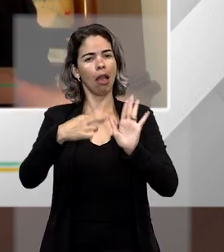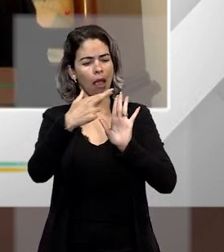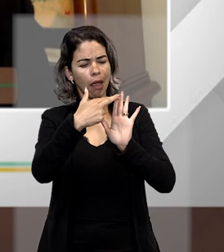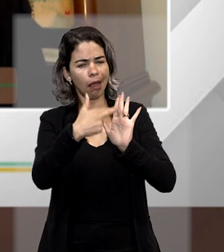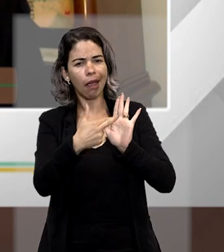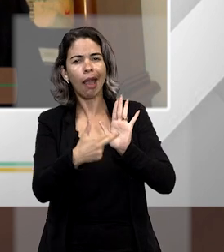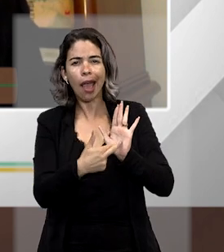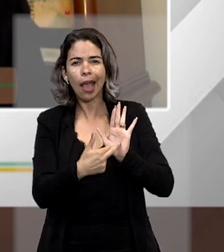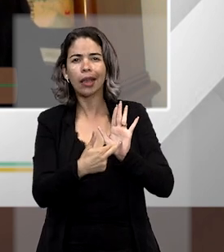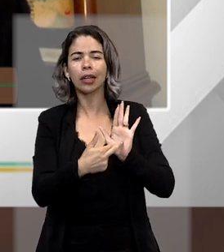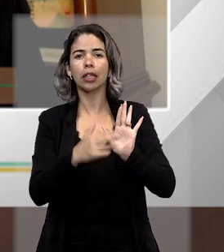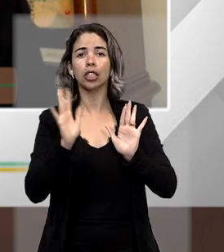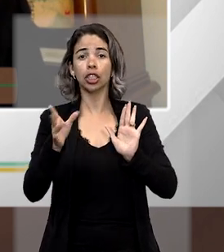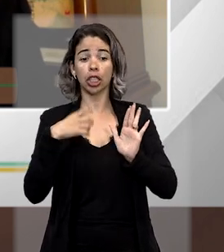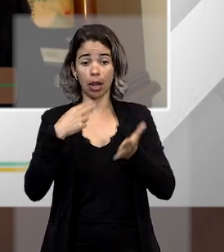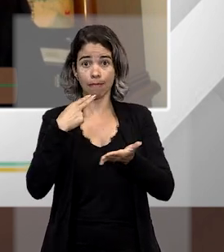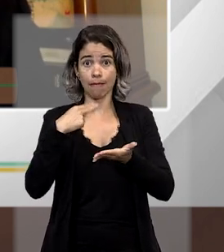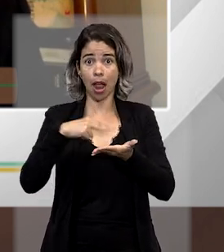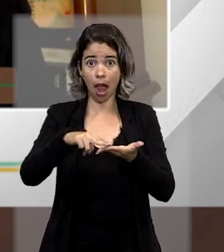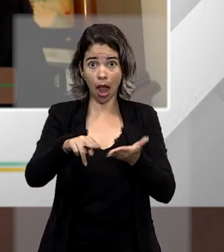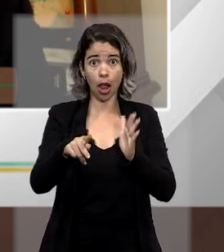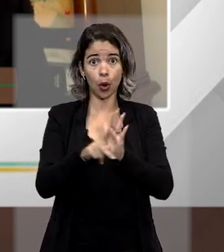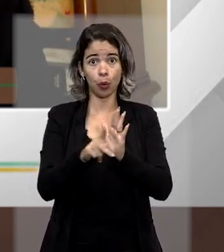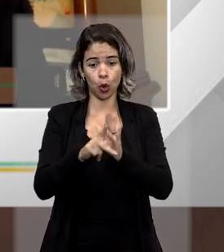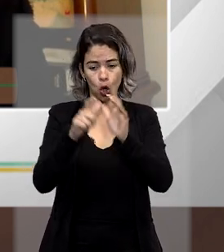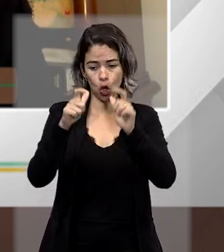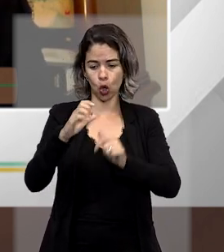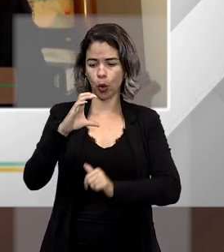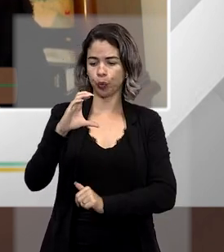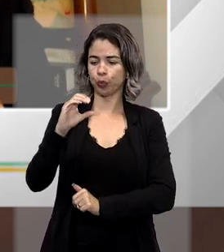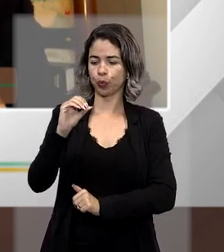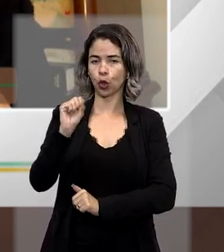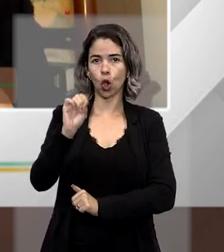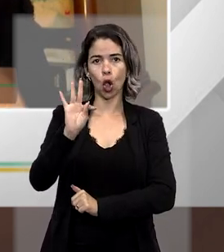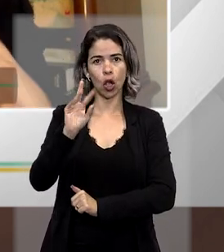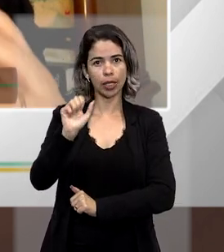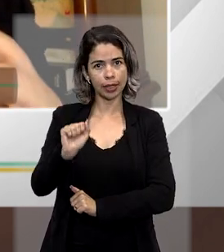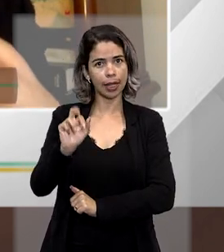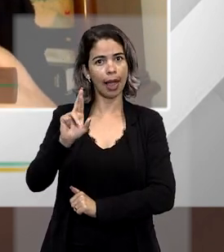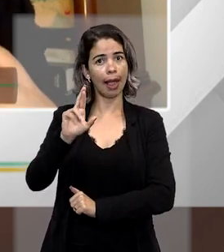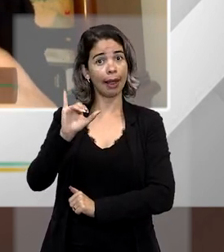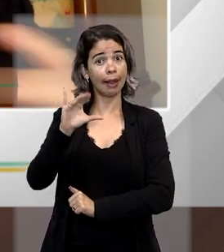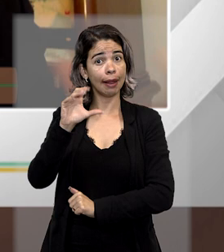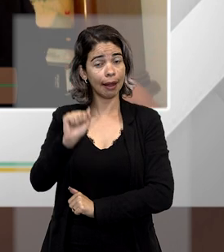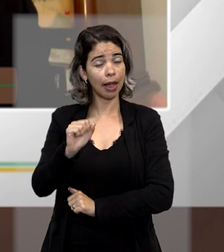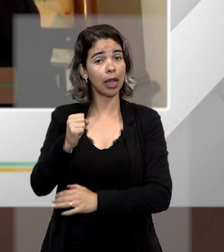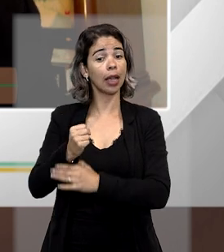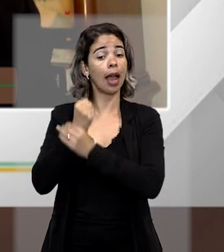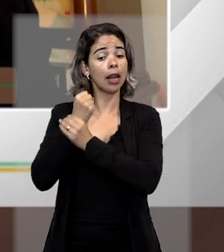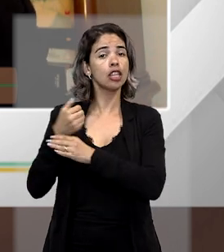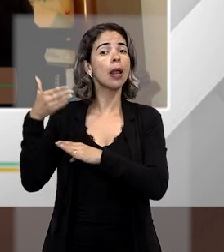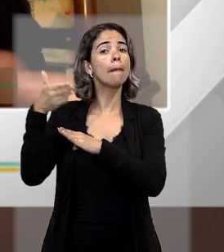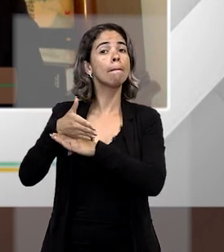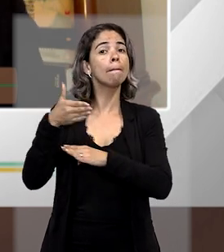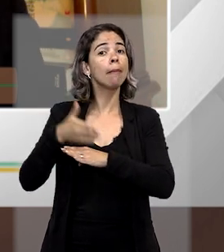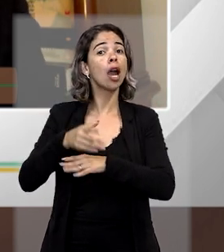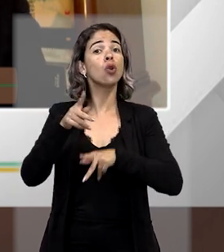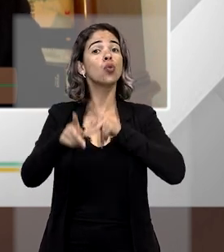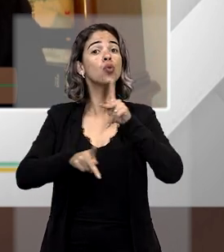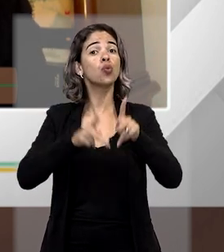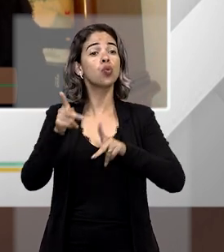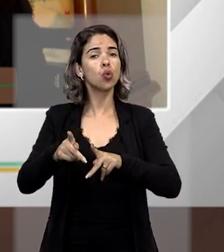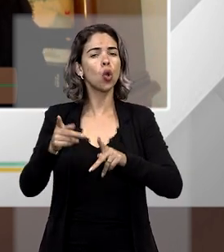ali na Carta de São José da Costa Rica, que garante a participação popular